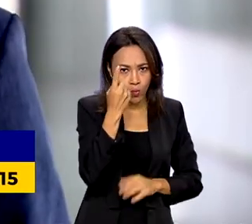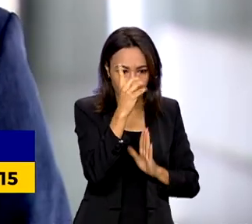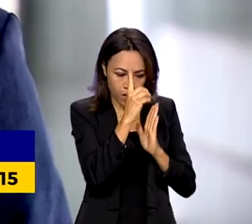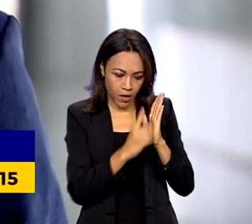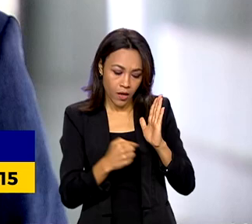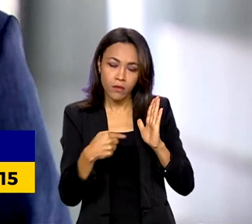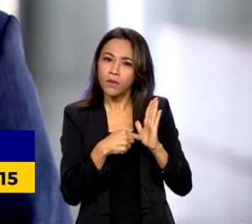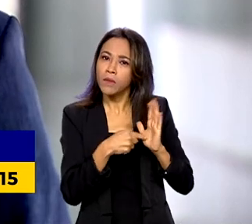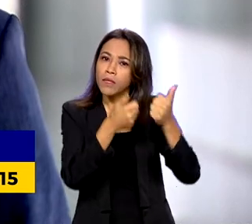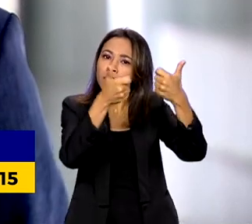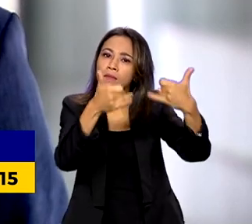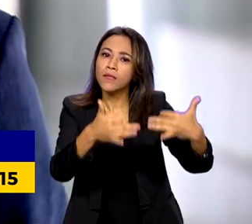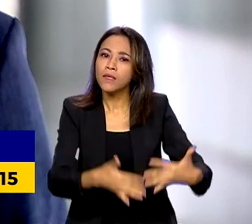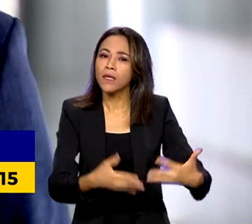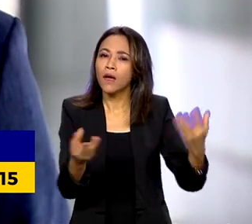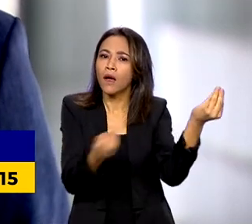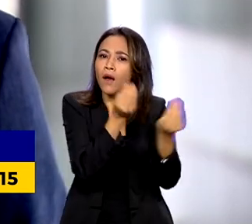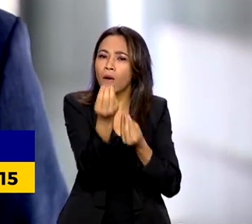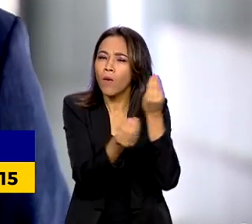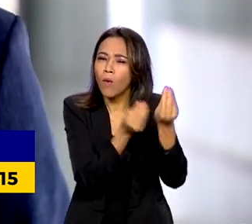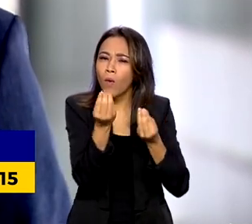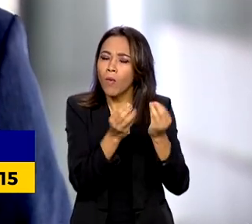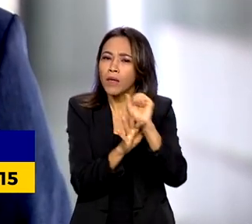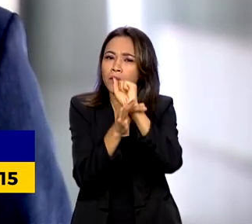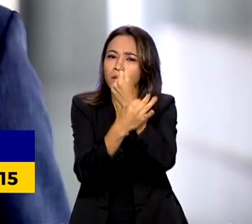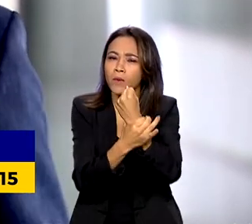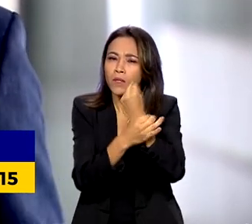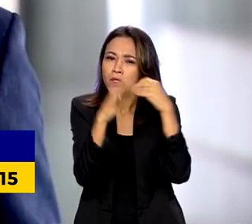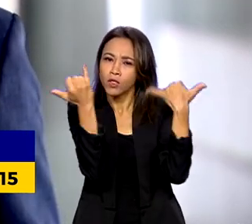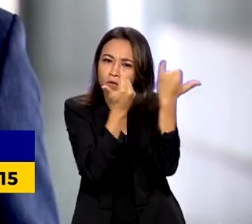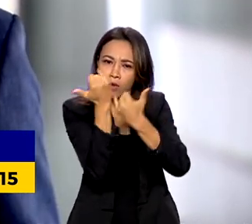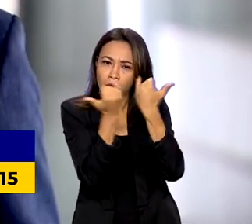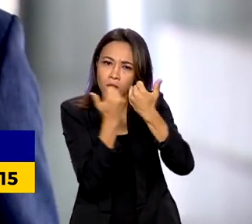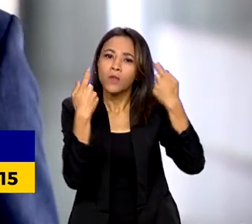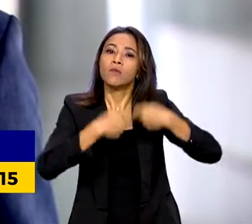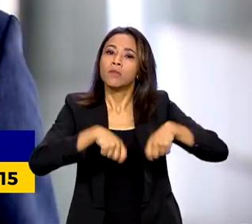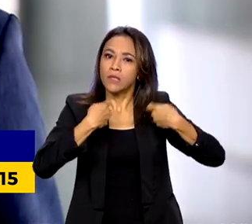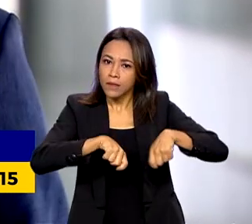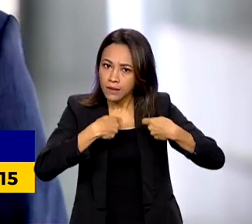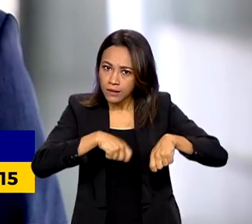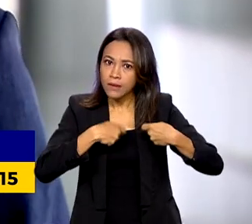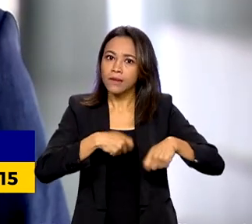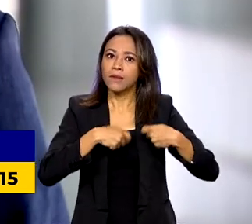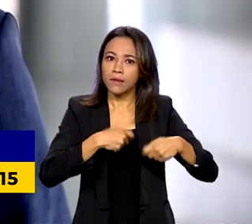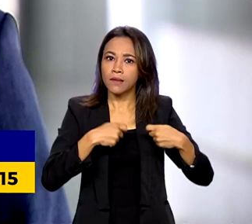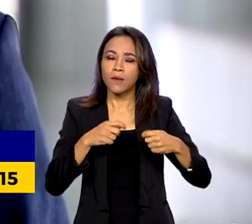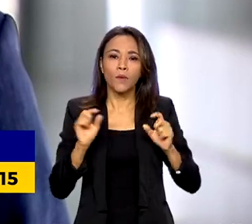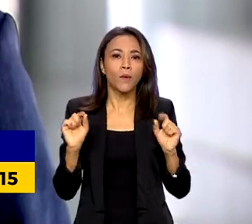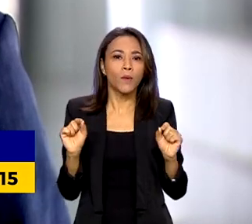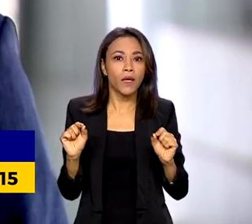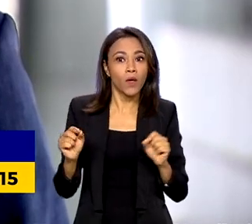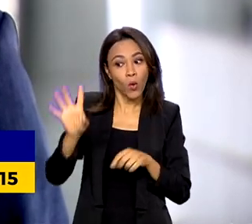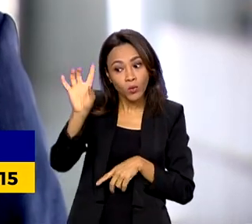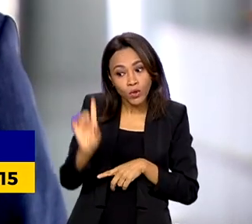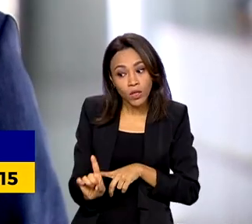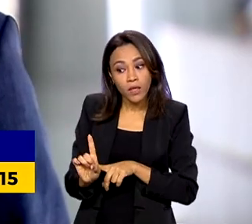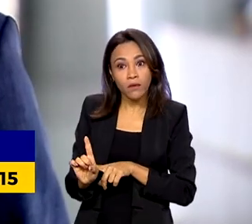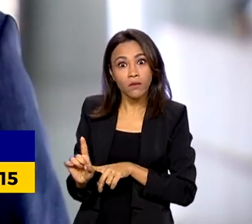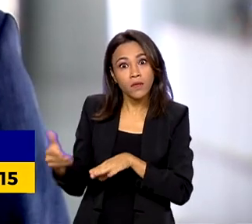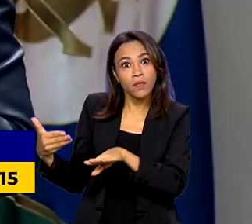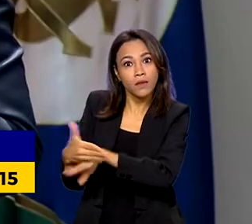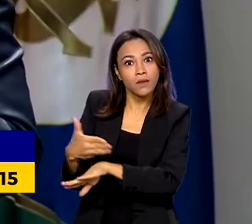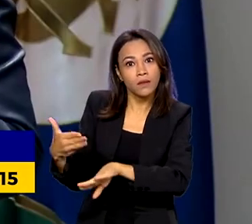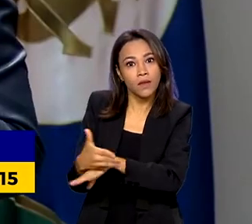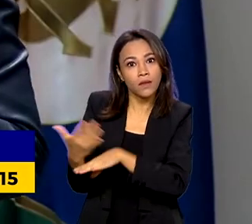também esclarece como a proteção de dados pessoais deve ser conciliada com o direito de acesso à informação.